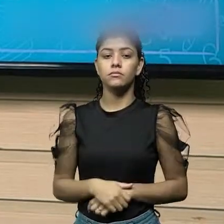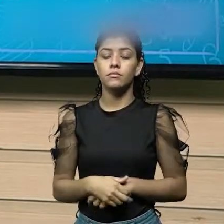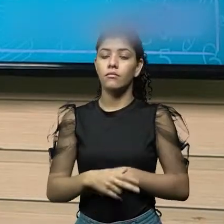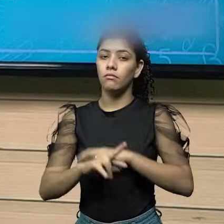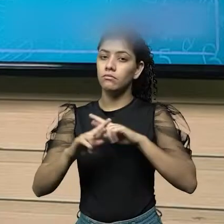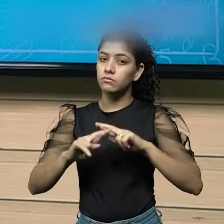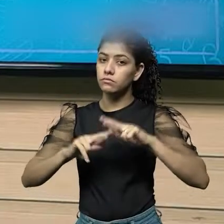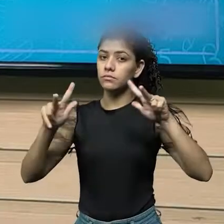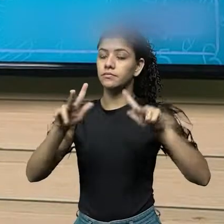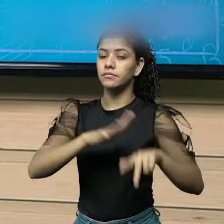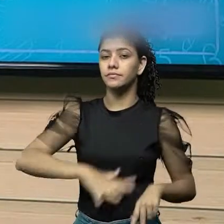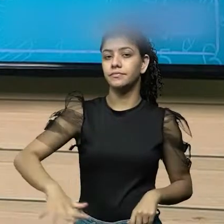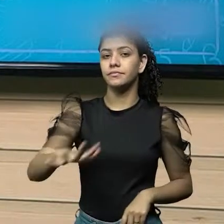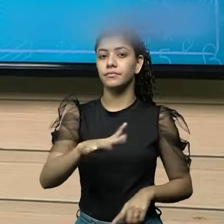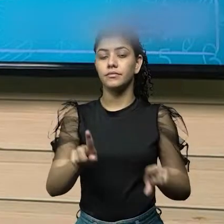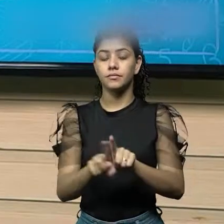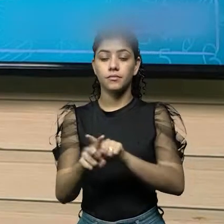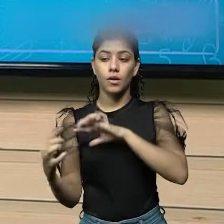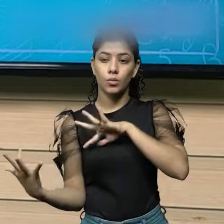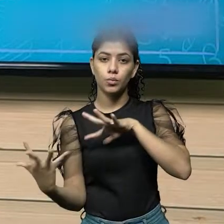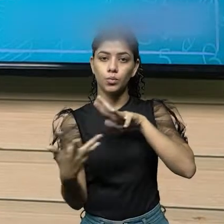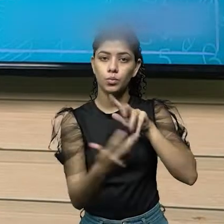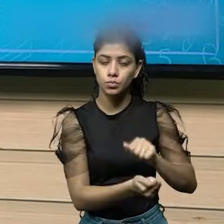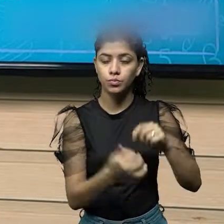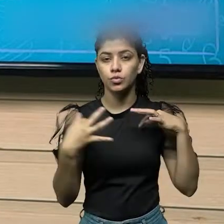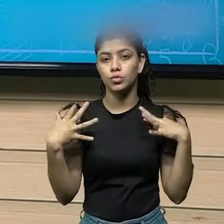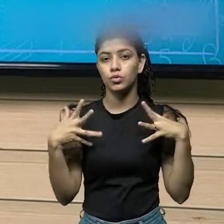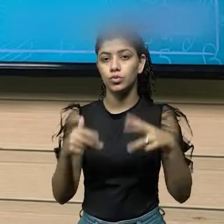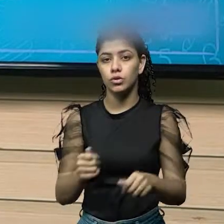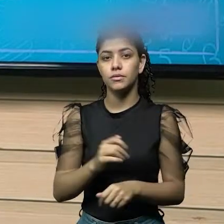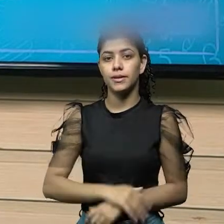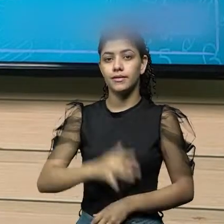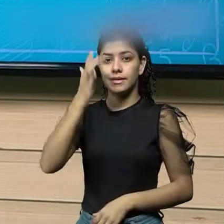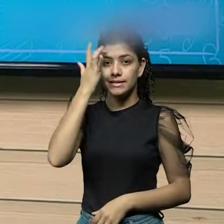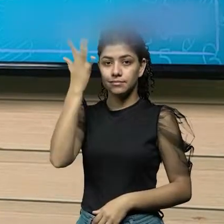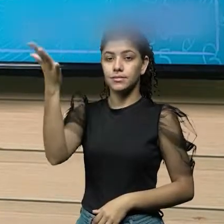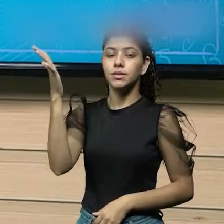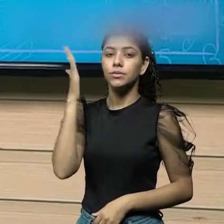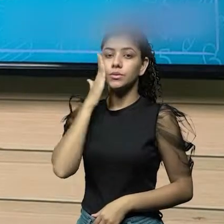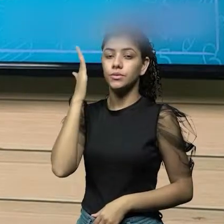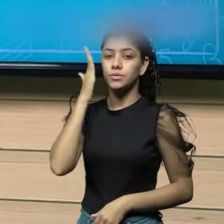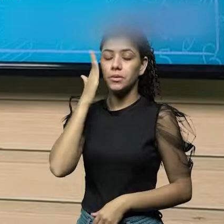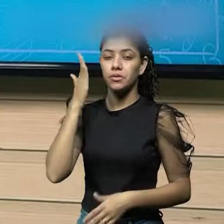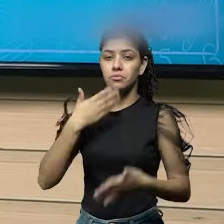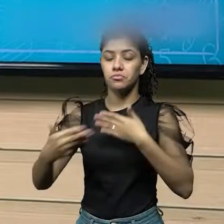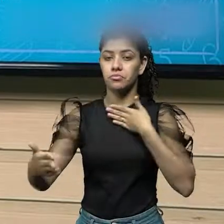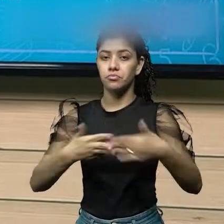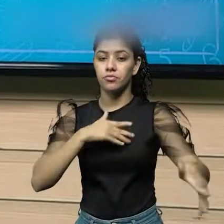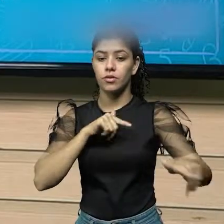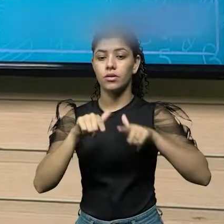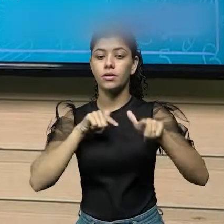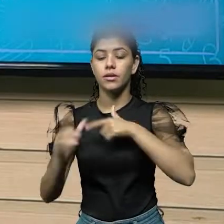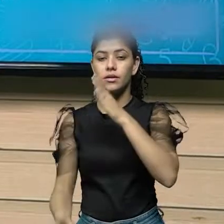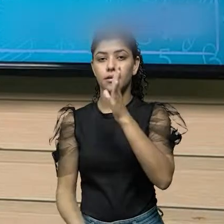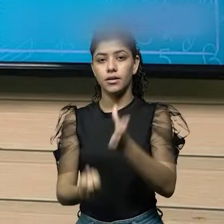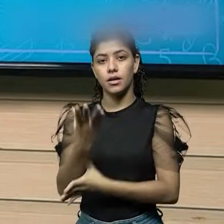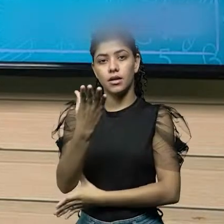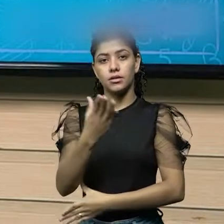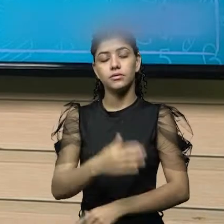áreas e em todo o mundo. Para facilitar o entendimento de qualquer trabalho produzido,